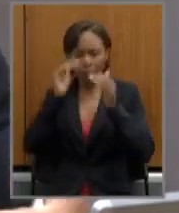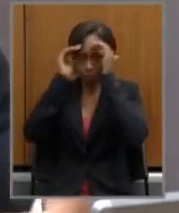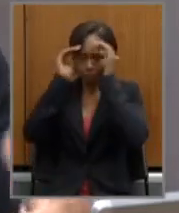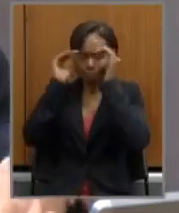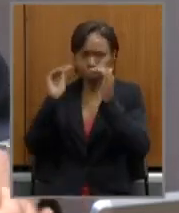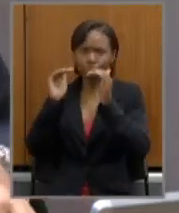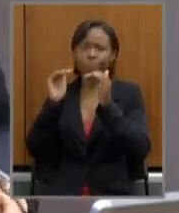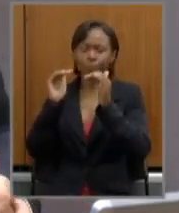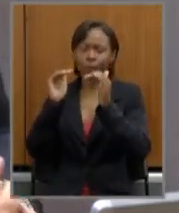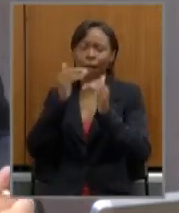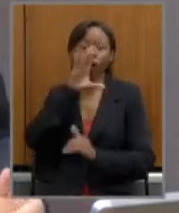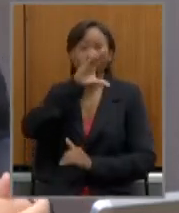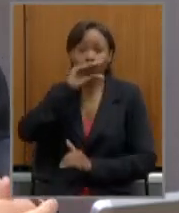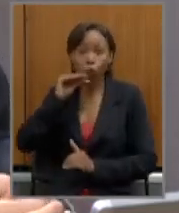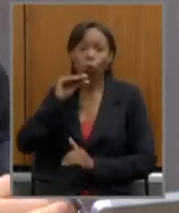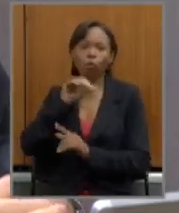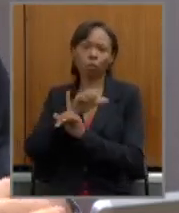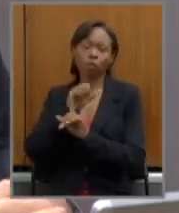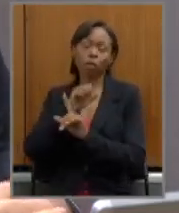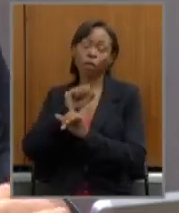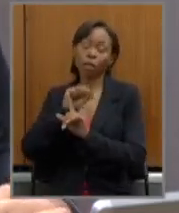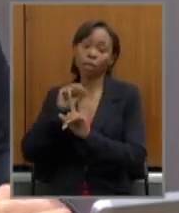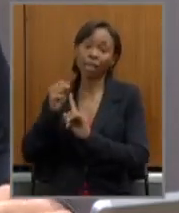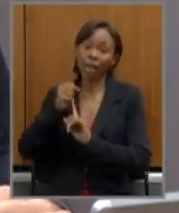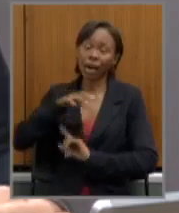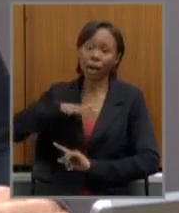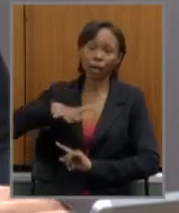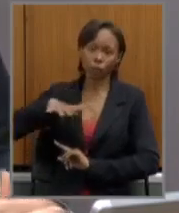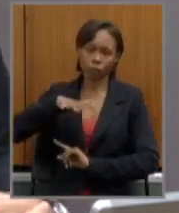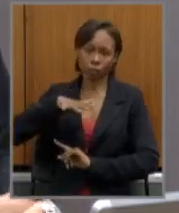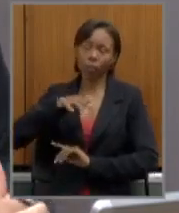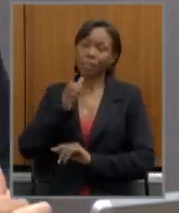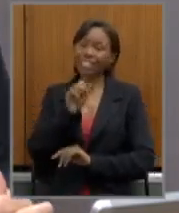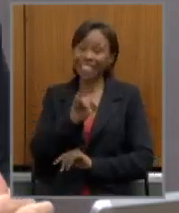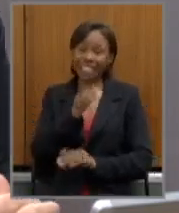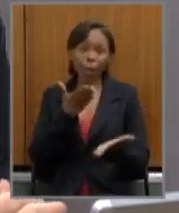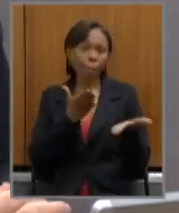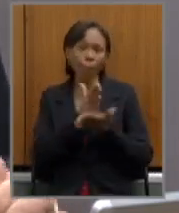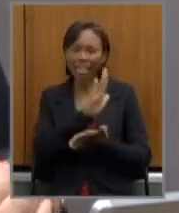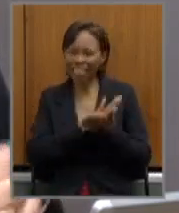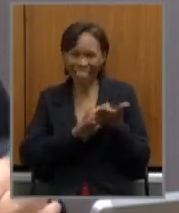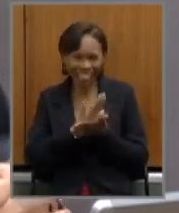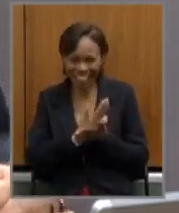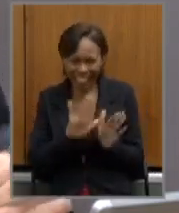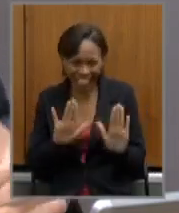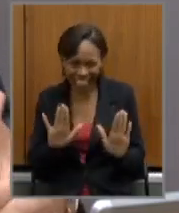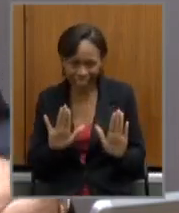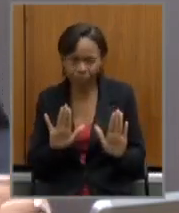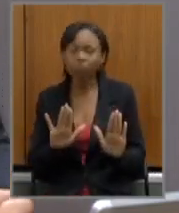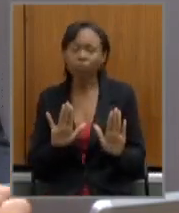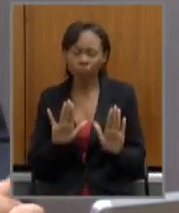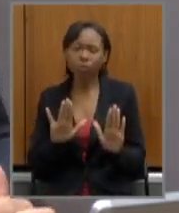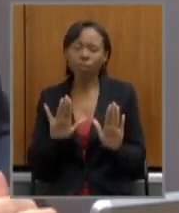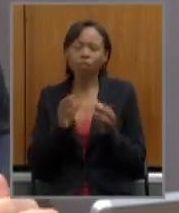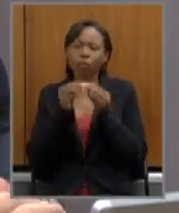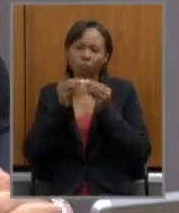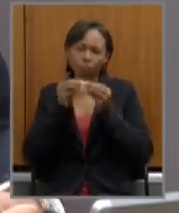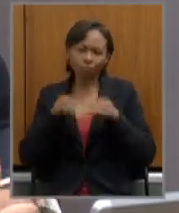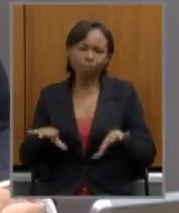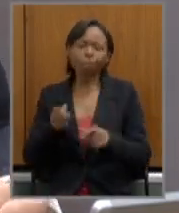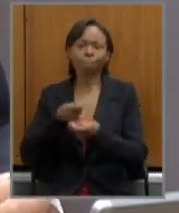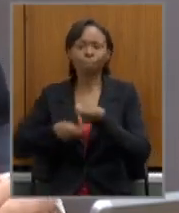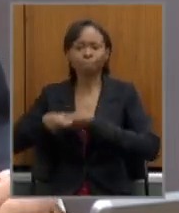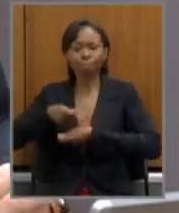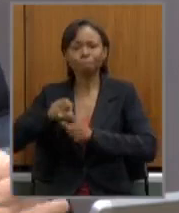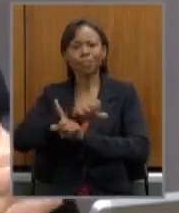Caso ela não seja aprovada, as próximas gerações sofrerão as consequências econômicas e, principalmente, sociais, como